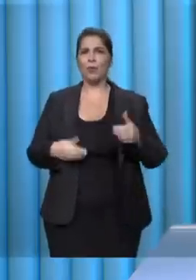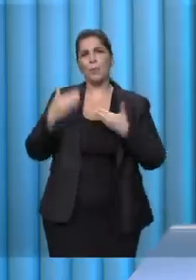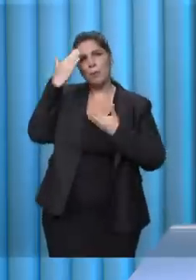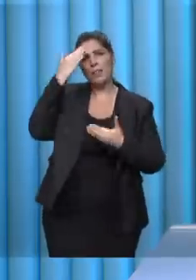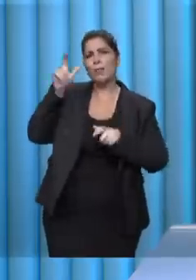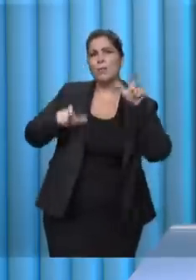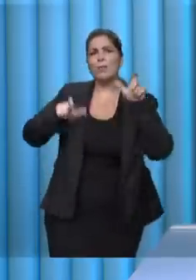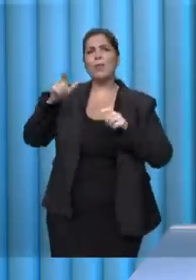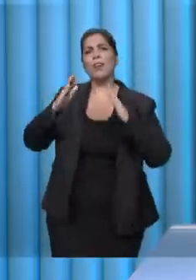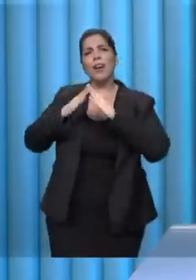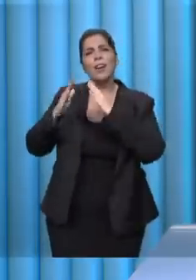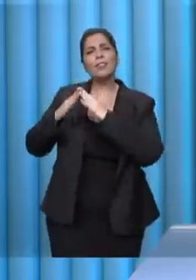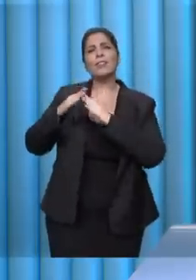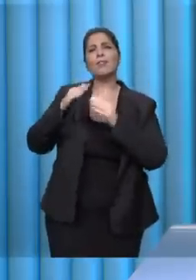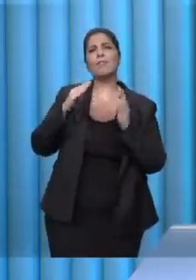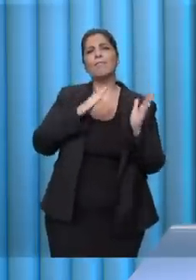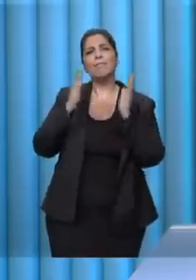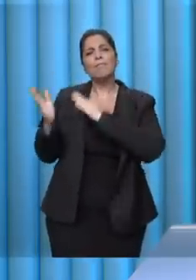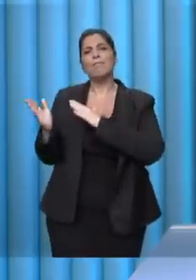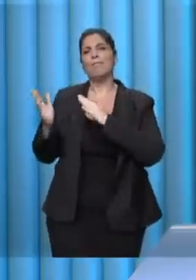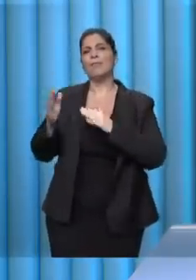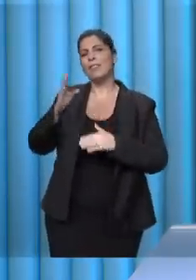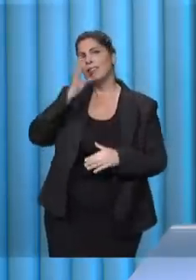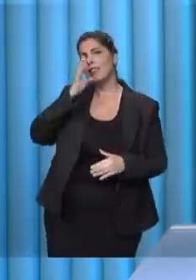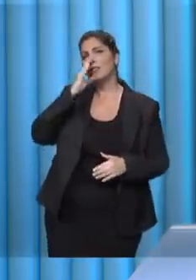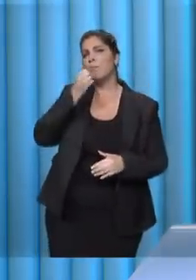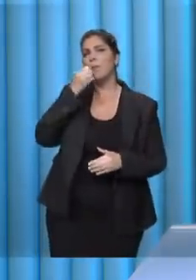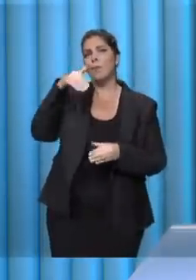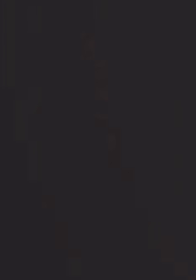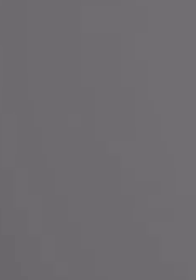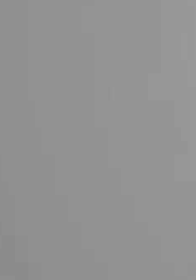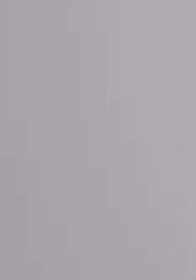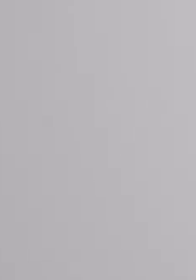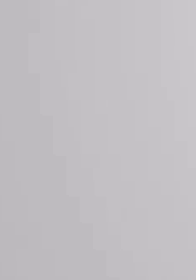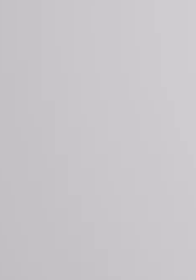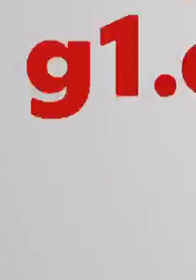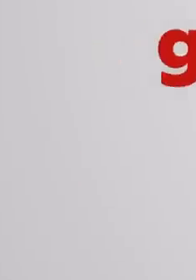acompanhou esse debate em casa. Bom voto no domingo para todos.